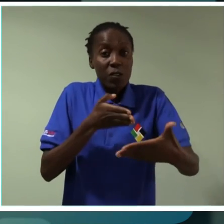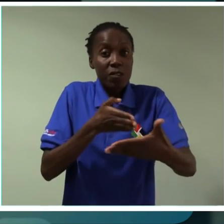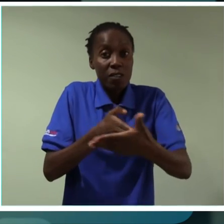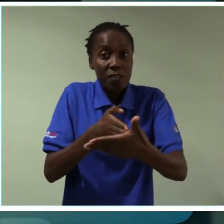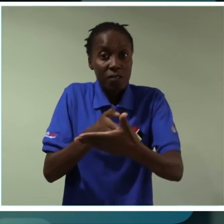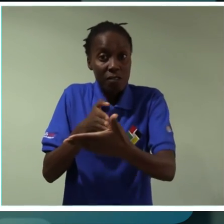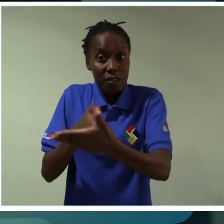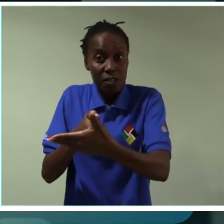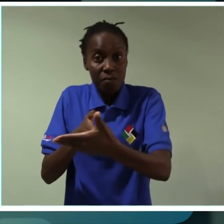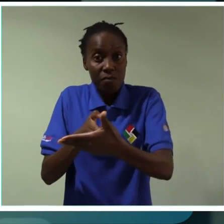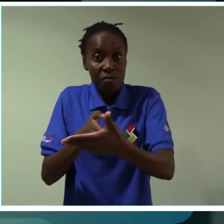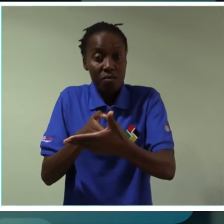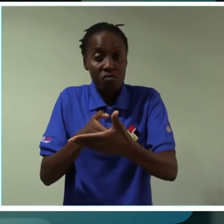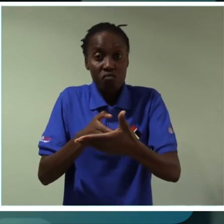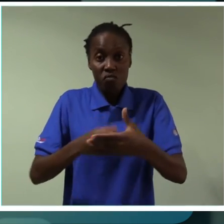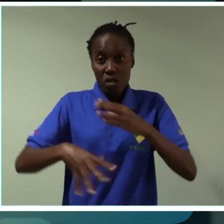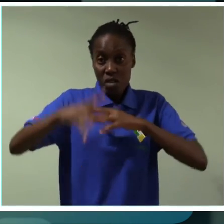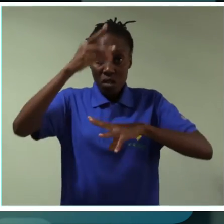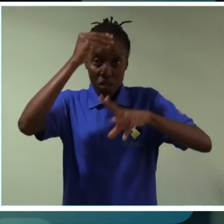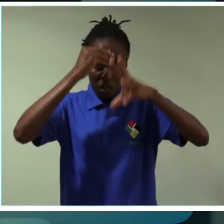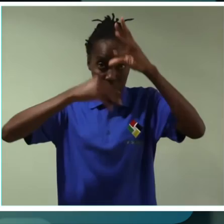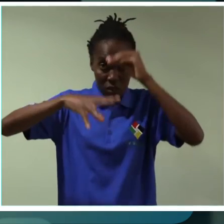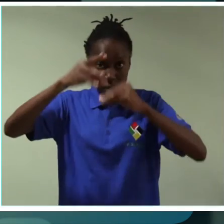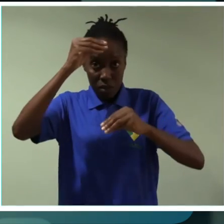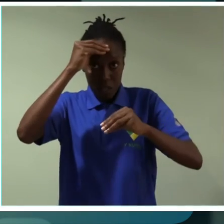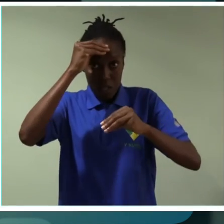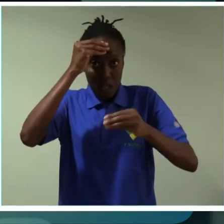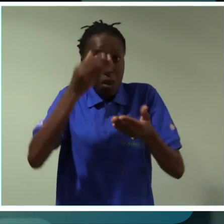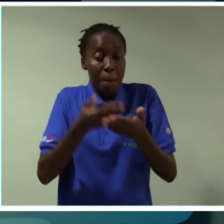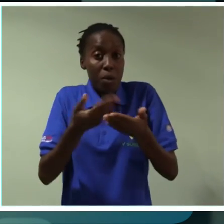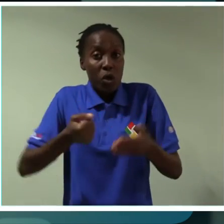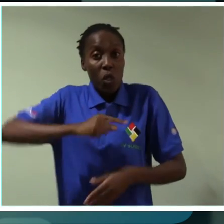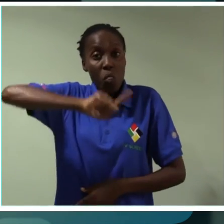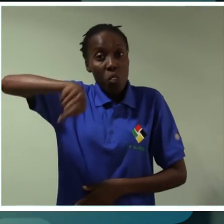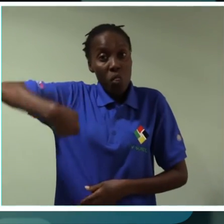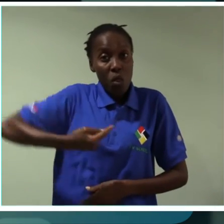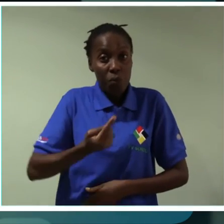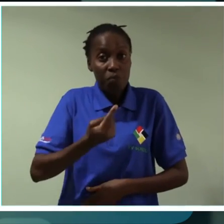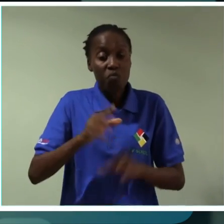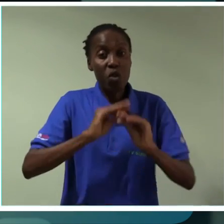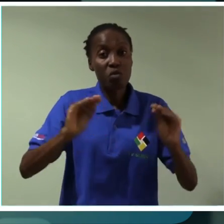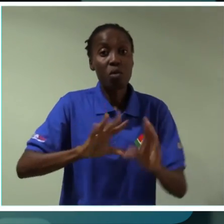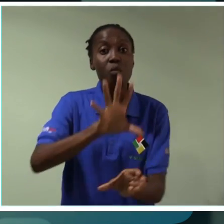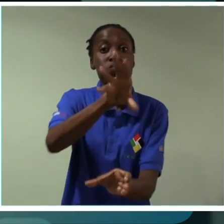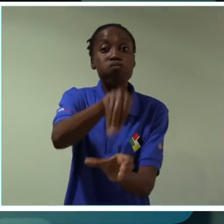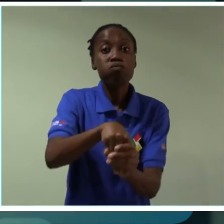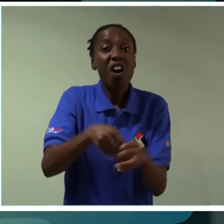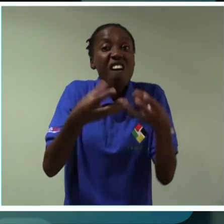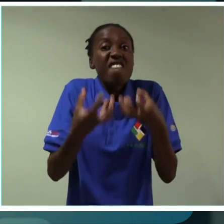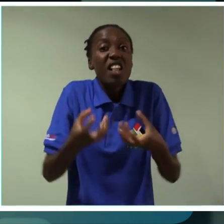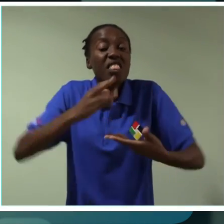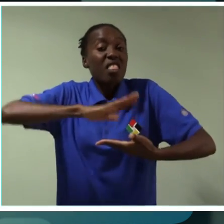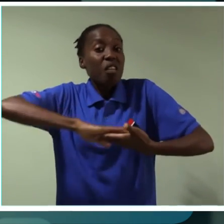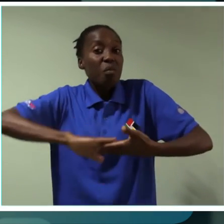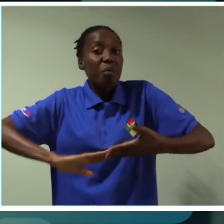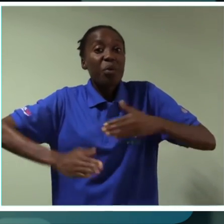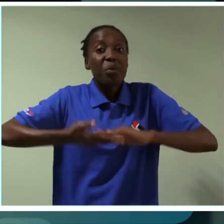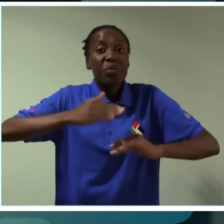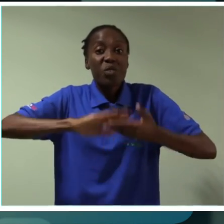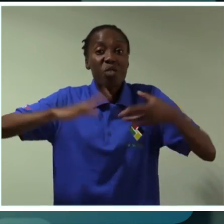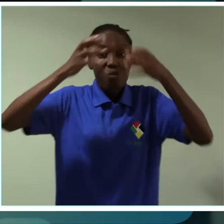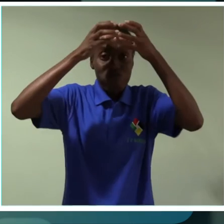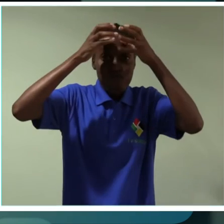nos vedando o acesso ao conhecimento. Isto porque o nosso ensino inclusivo é feito sem